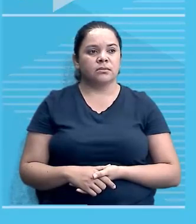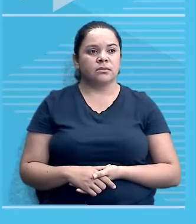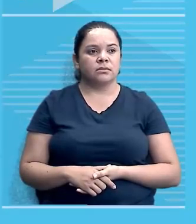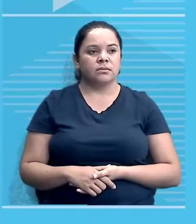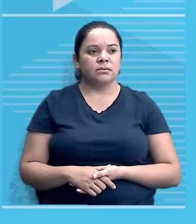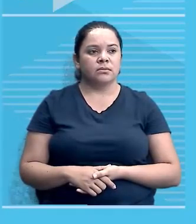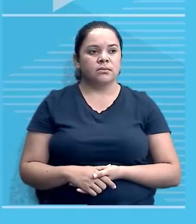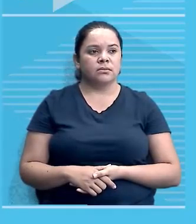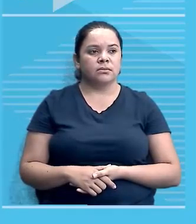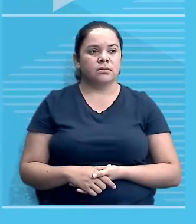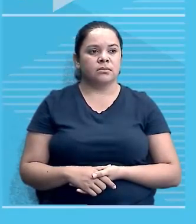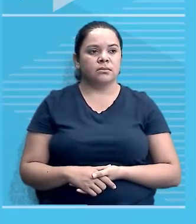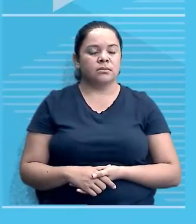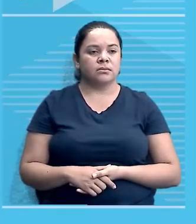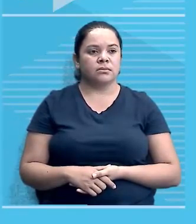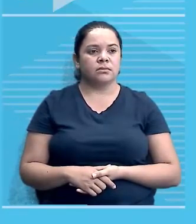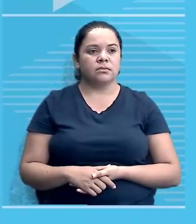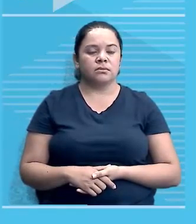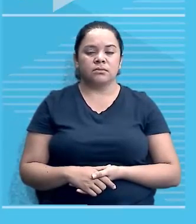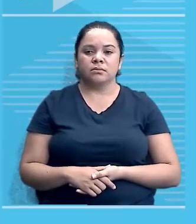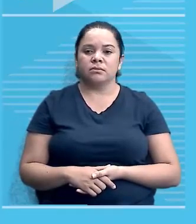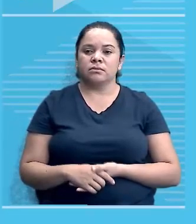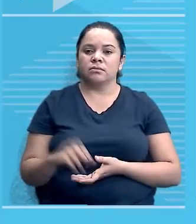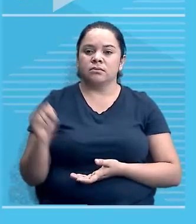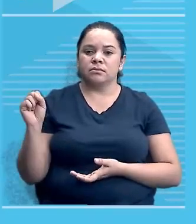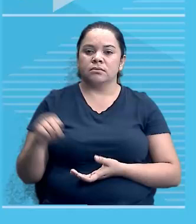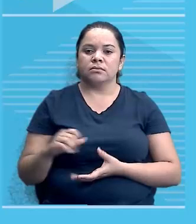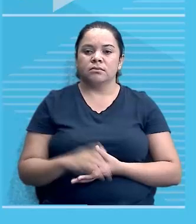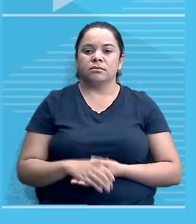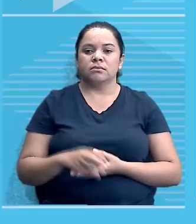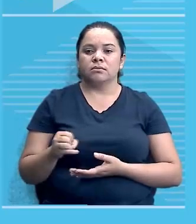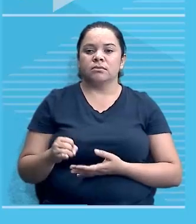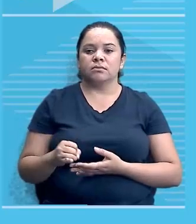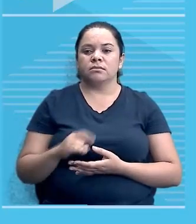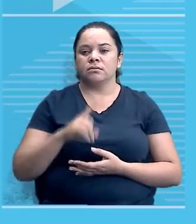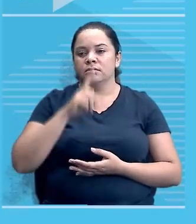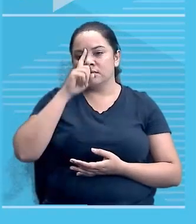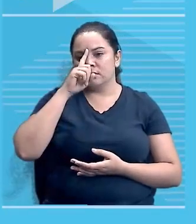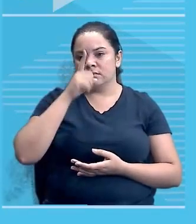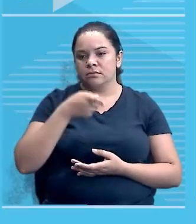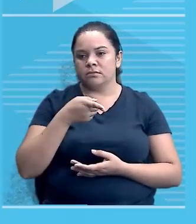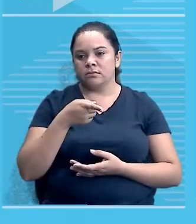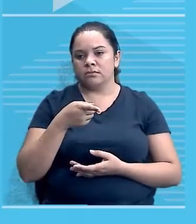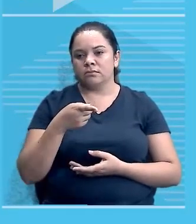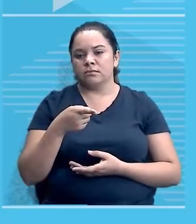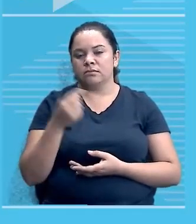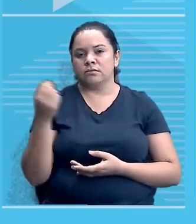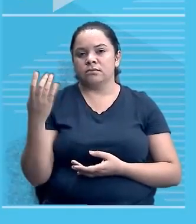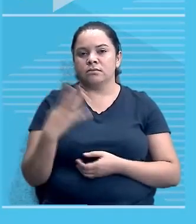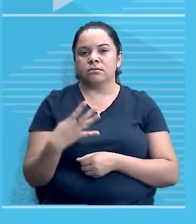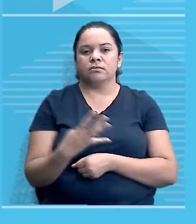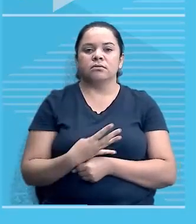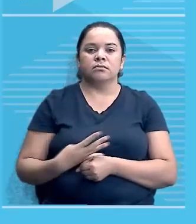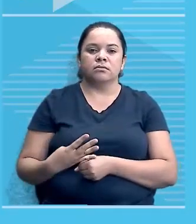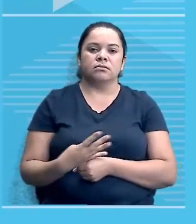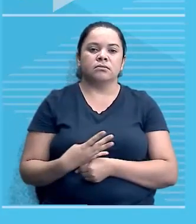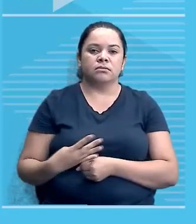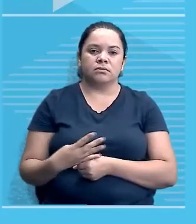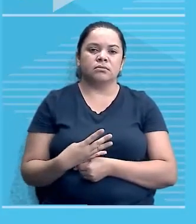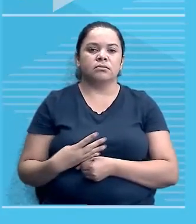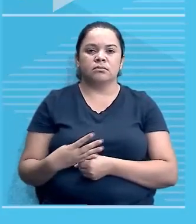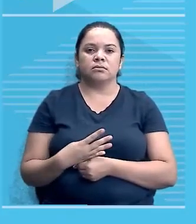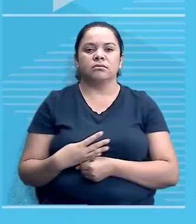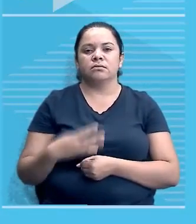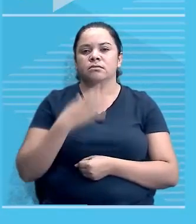tempo do que eles deveriam. Sim, ora, mas se o mandato é quatro anos e o cara já está com 20 anos na presidência de um país